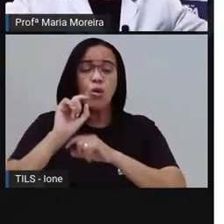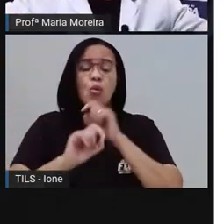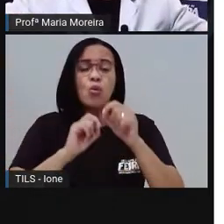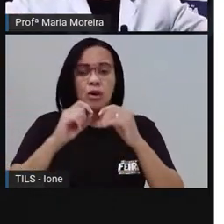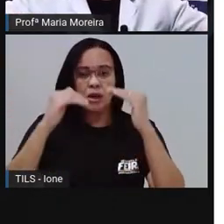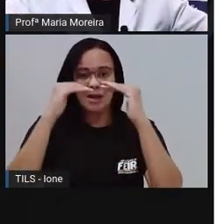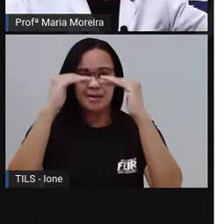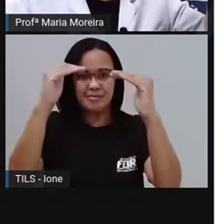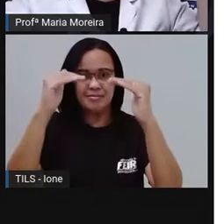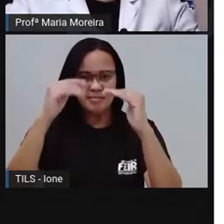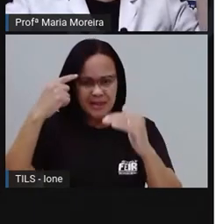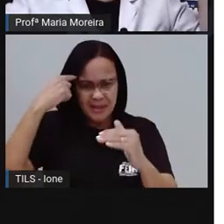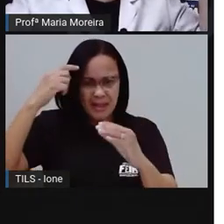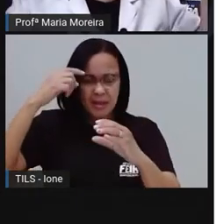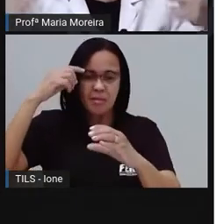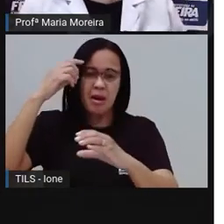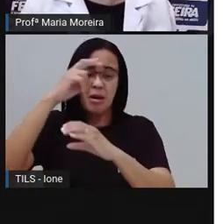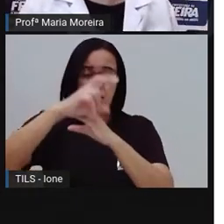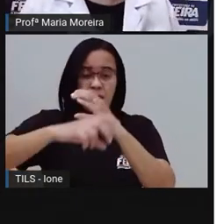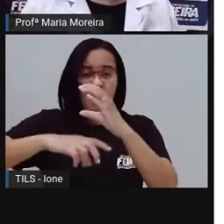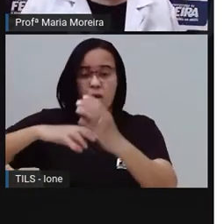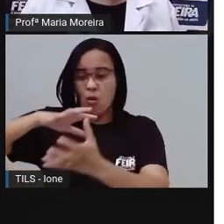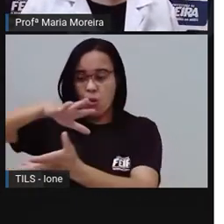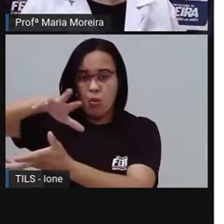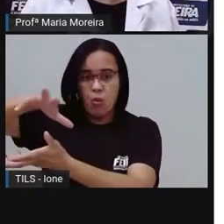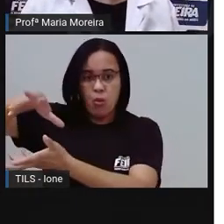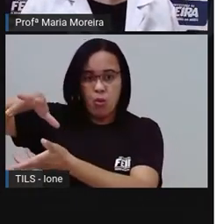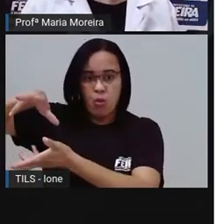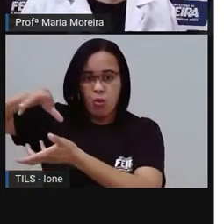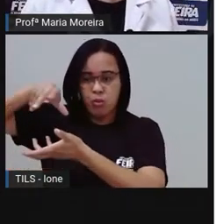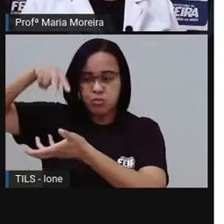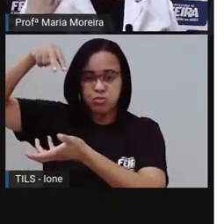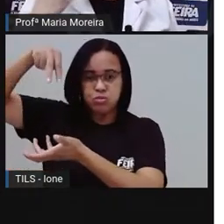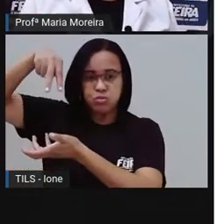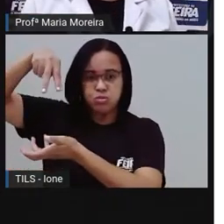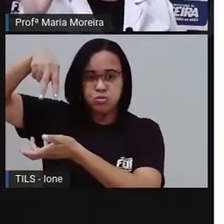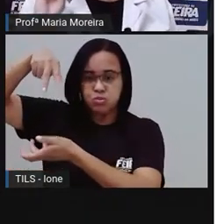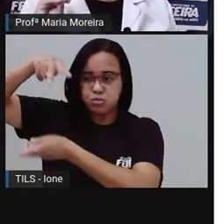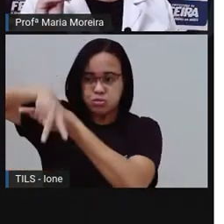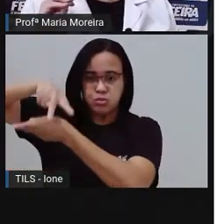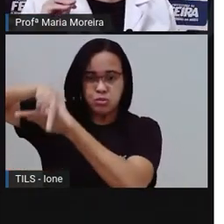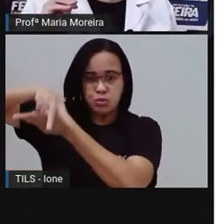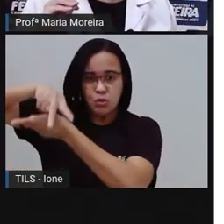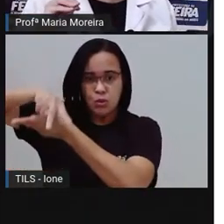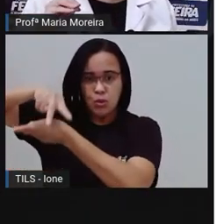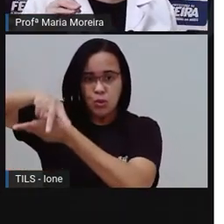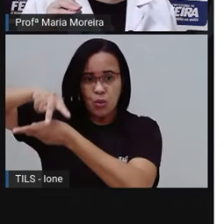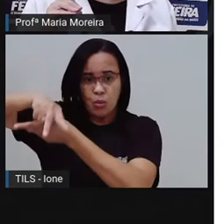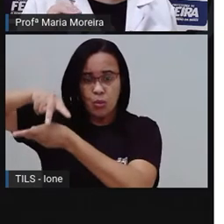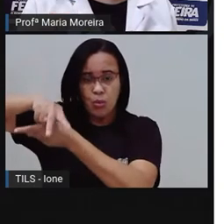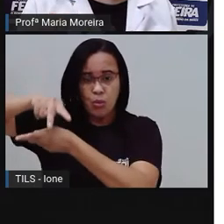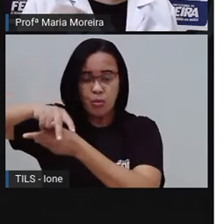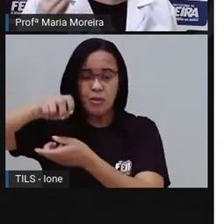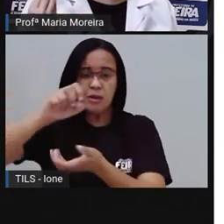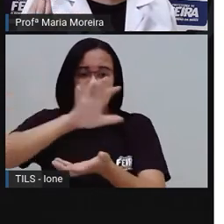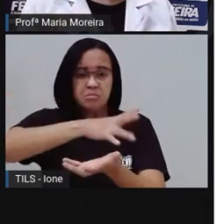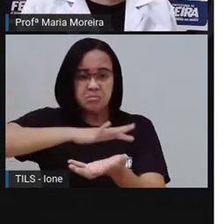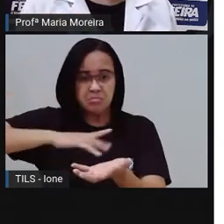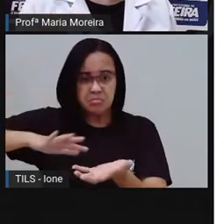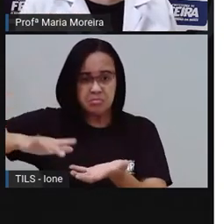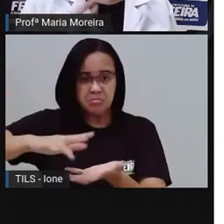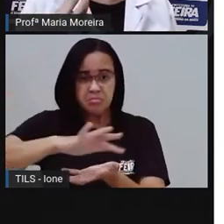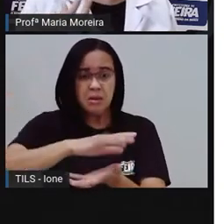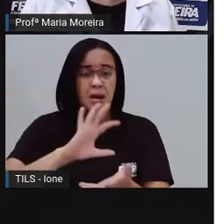fica sobre a Terra, que nos protege aí dos raios solares. E aí, a redução dessa camada de ozônio, né, com a chuva